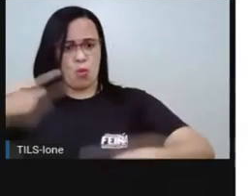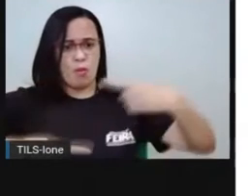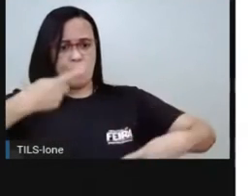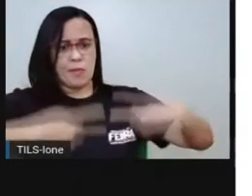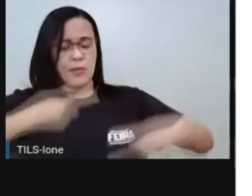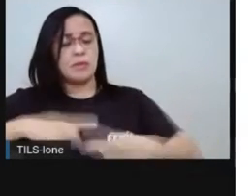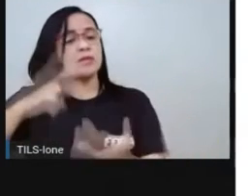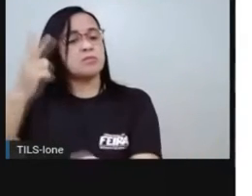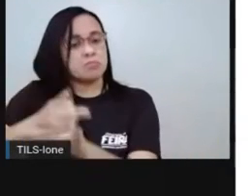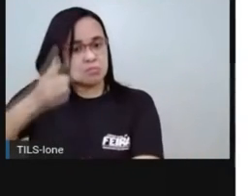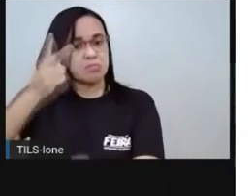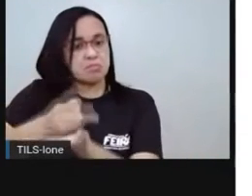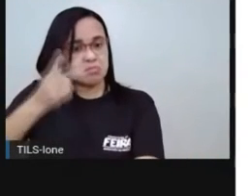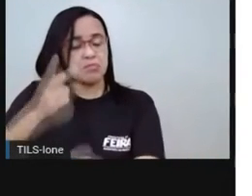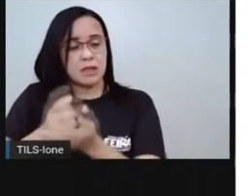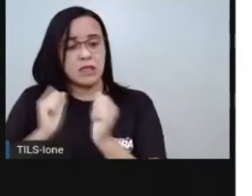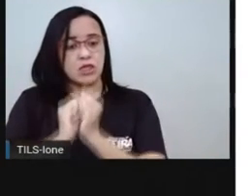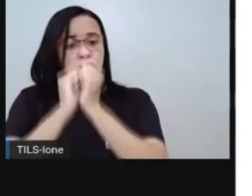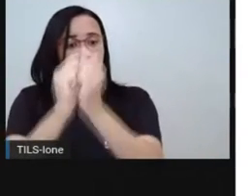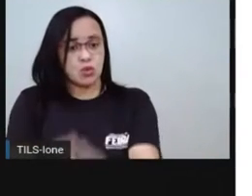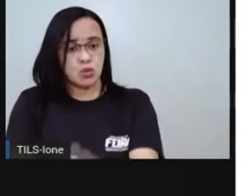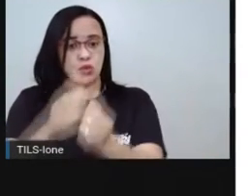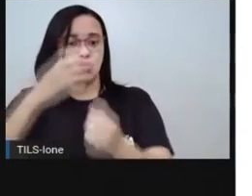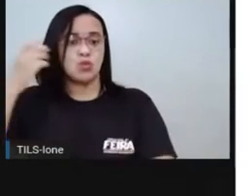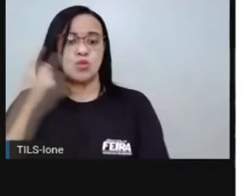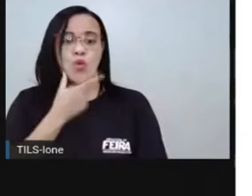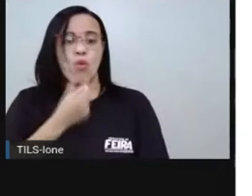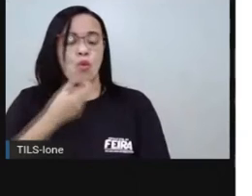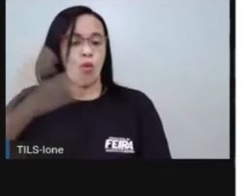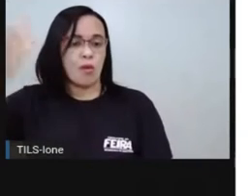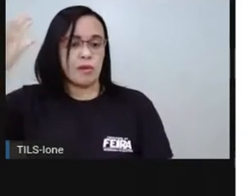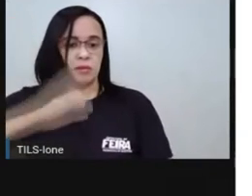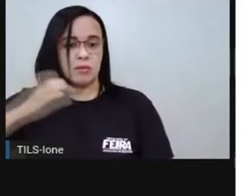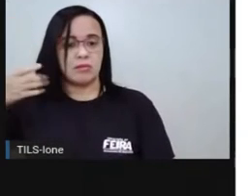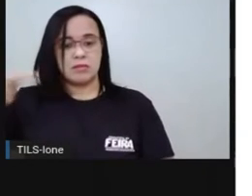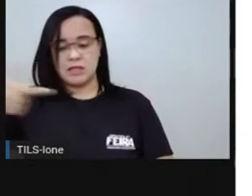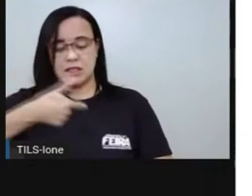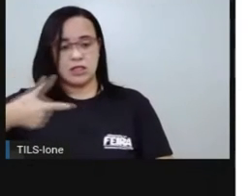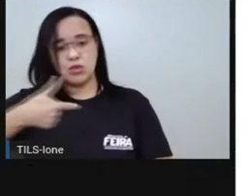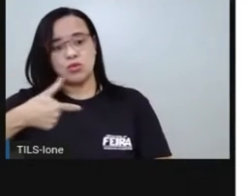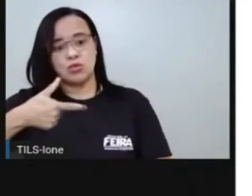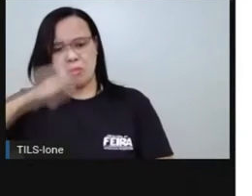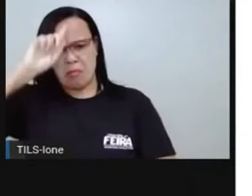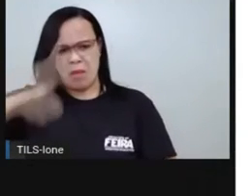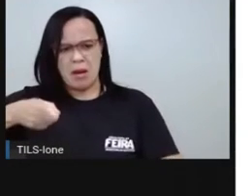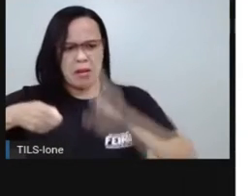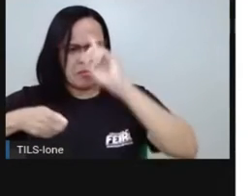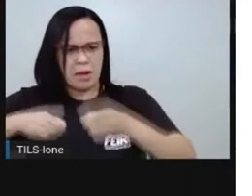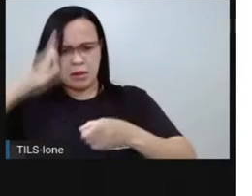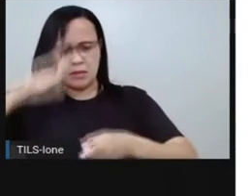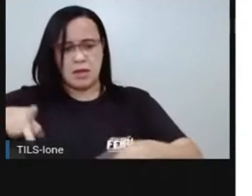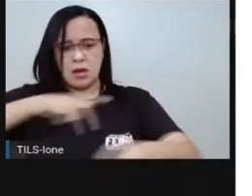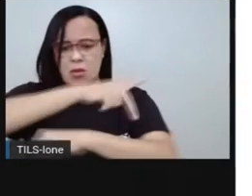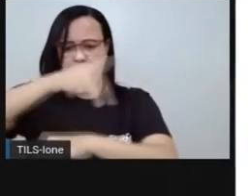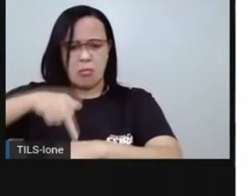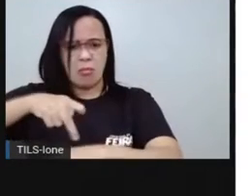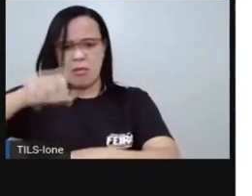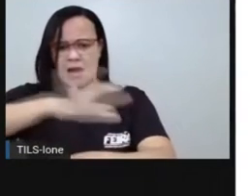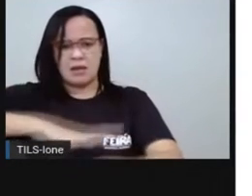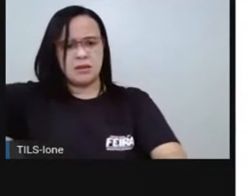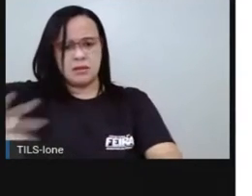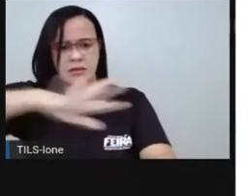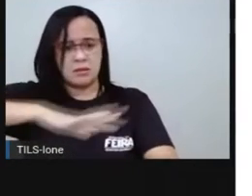junto com o imperador, para ter o comando do país. Ao mesmo tempo,